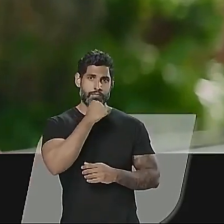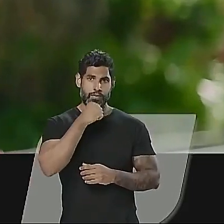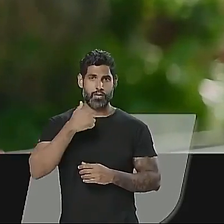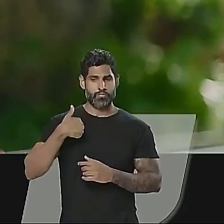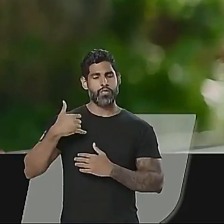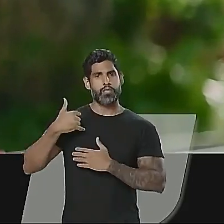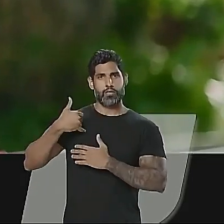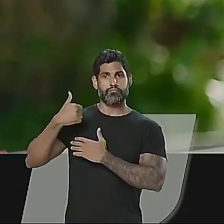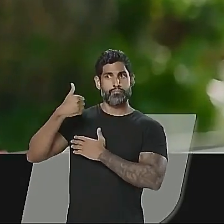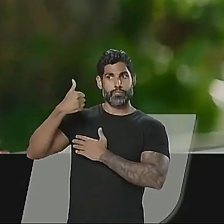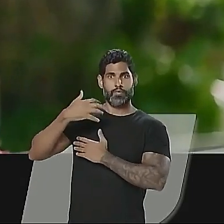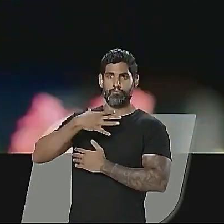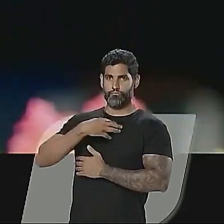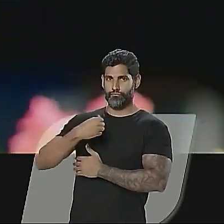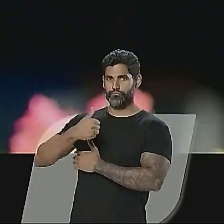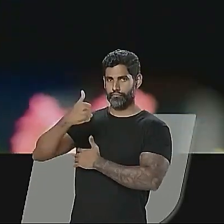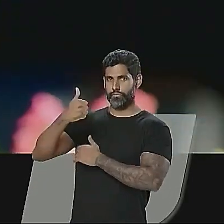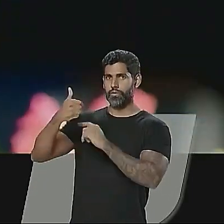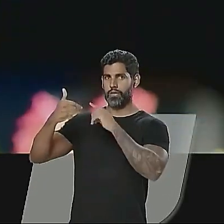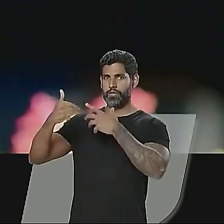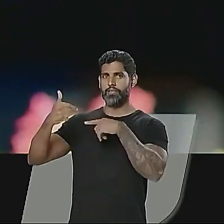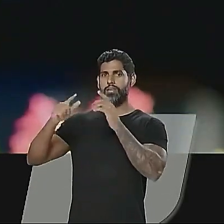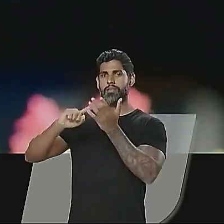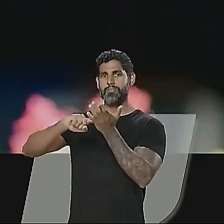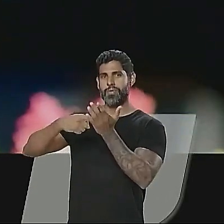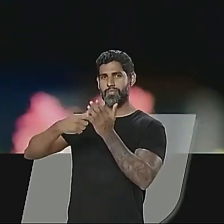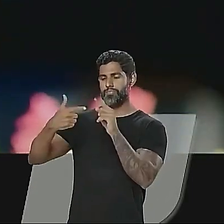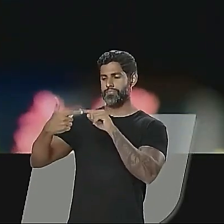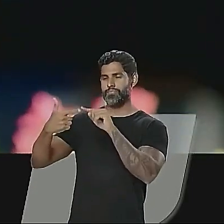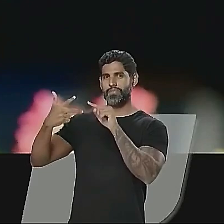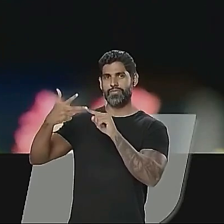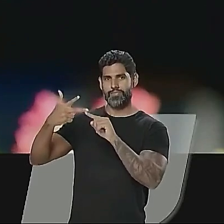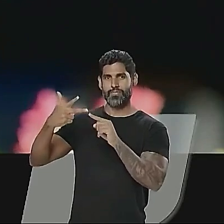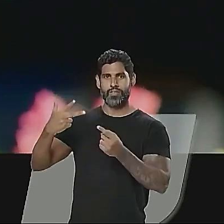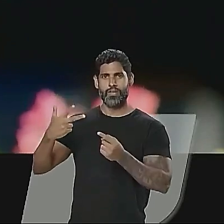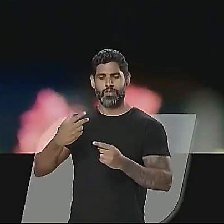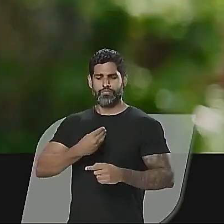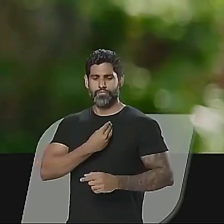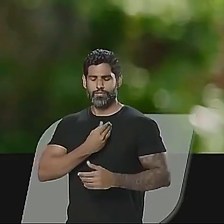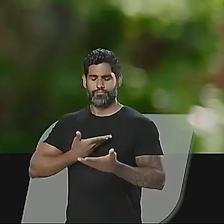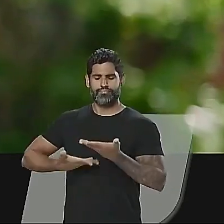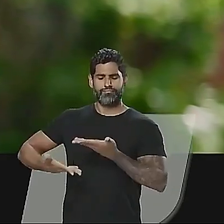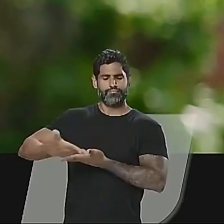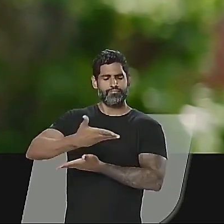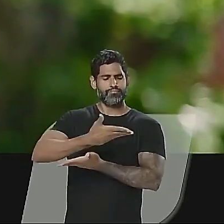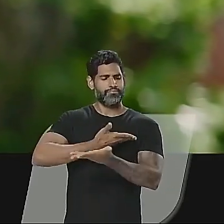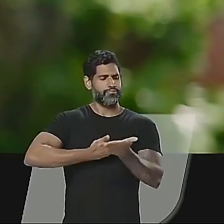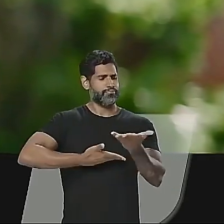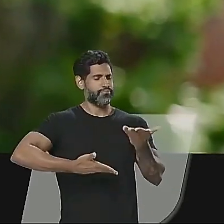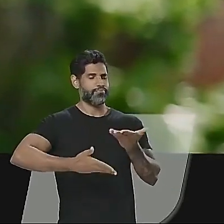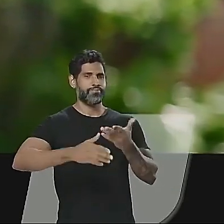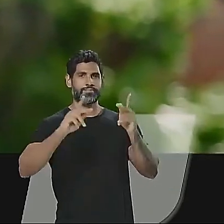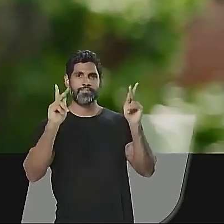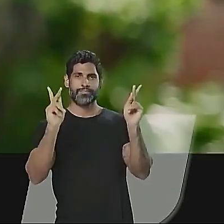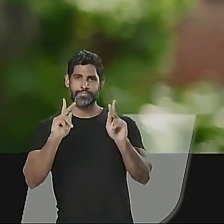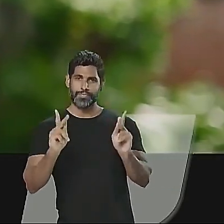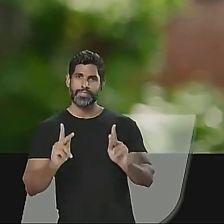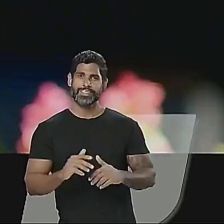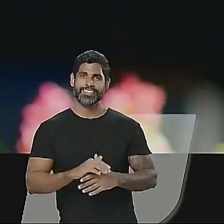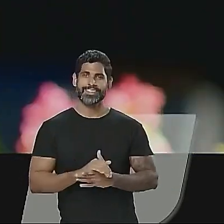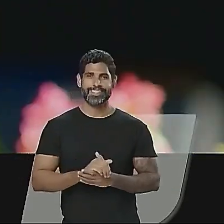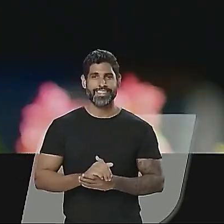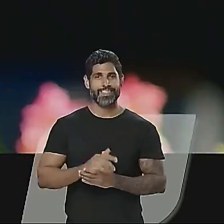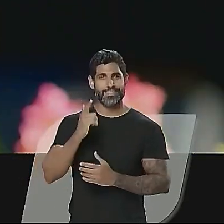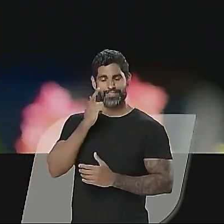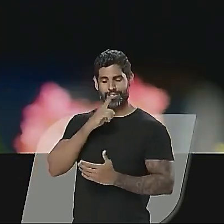velho, né? Eu tenho mais outros dois irmãos. E a gente sempre vivia em um ambiente harmônico, né? Isso é algo que foi determinante